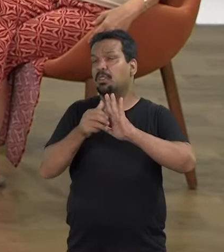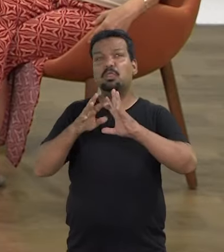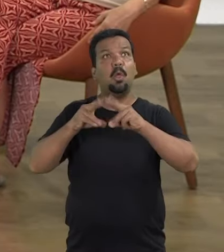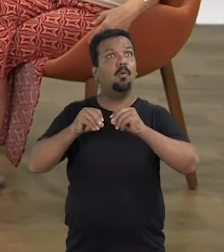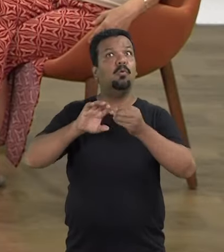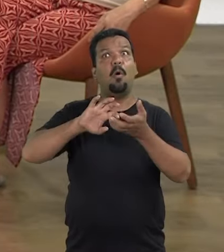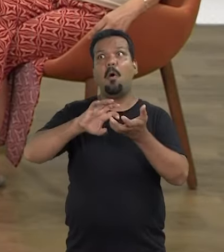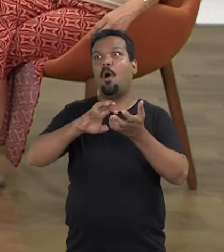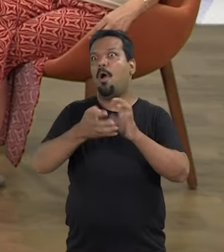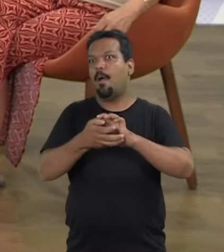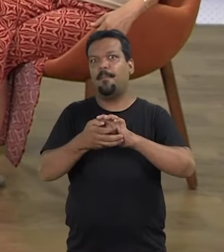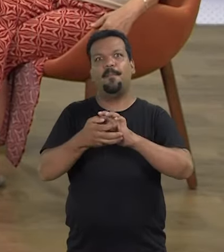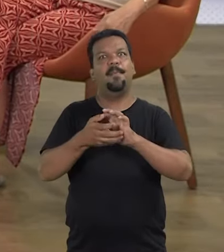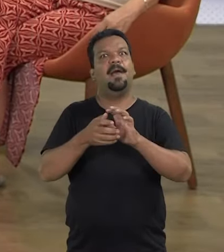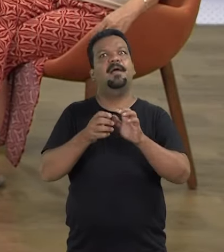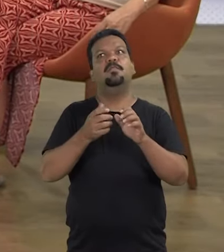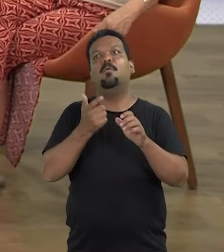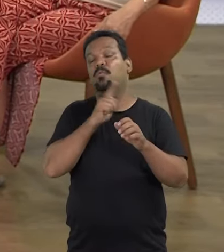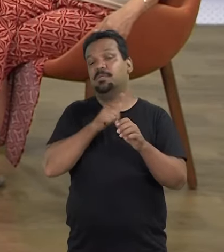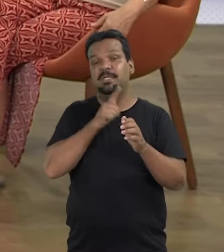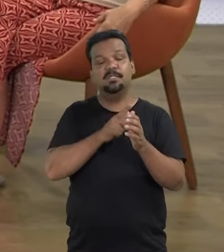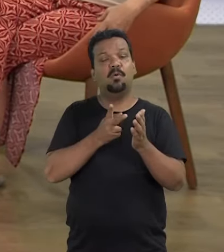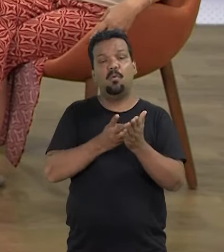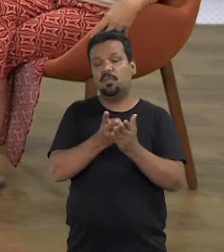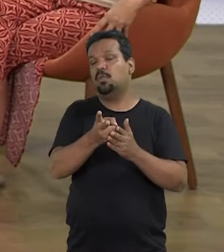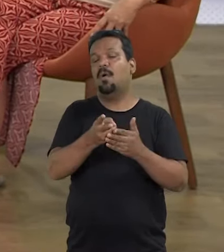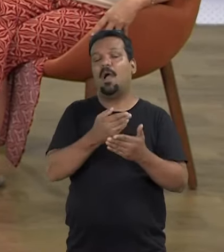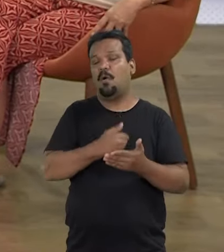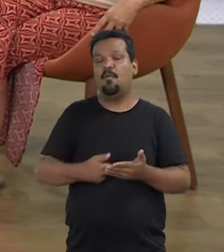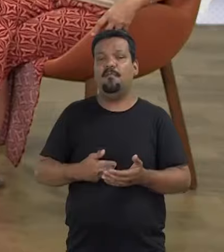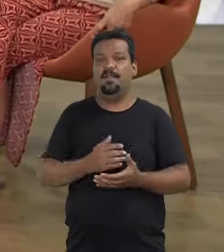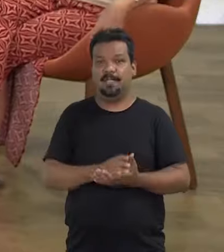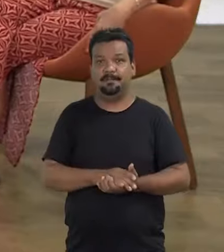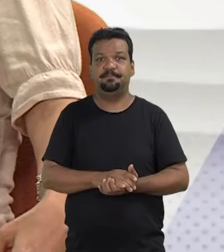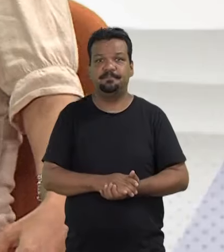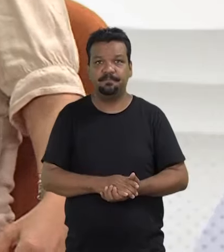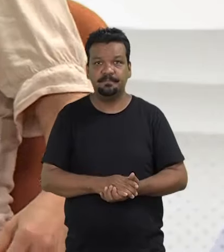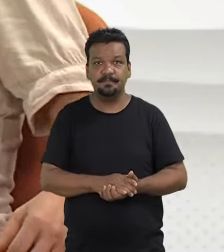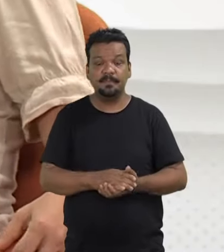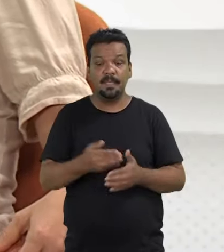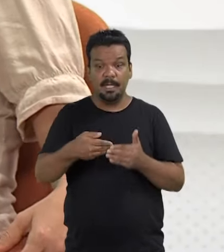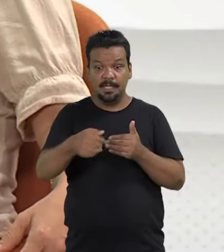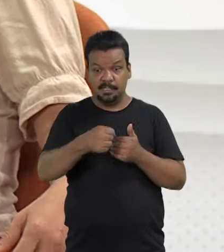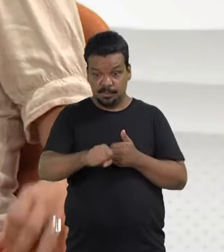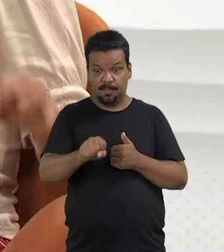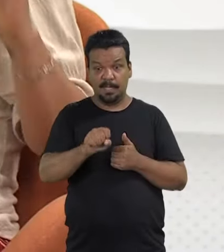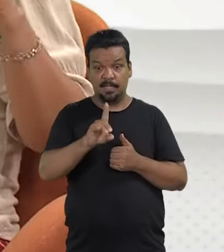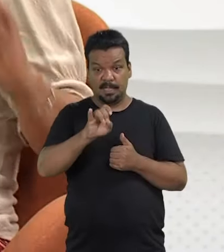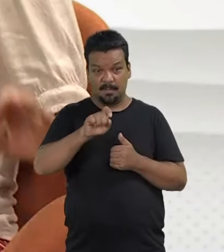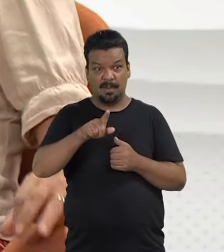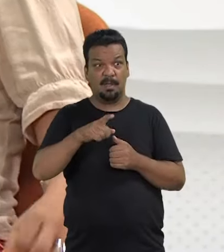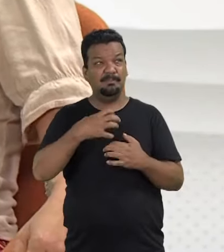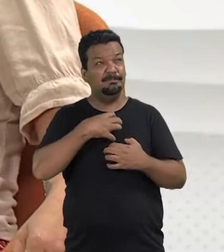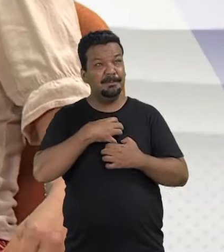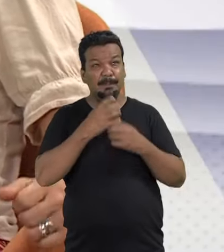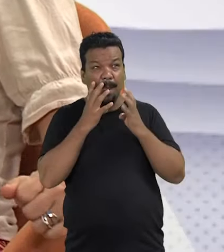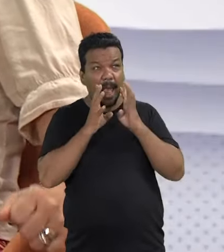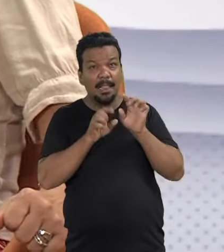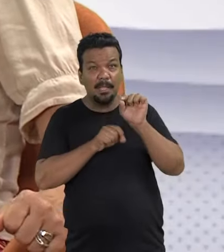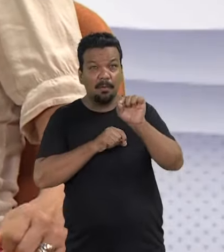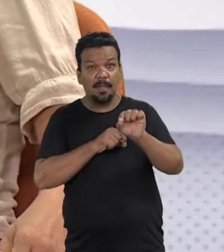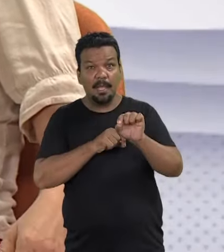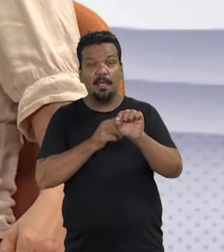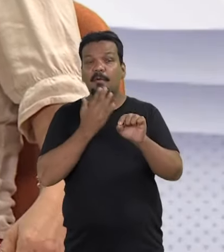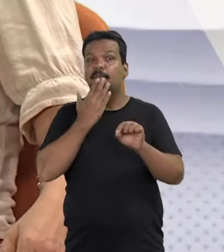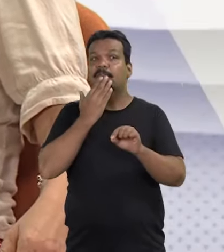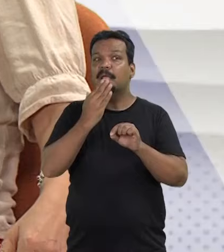obstáculos para que ela governasse. Para não governasse. Para não governasse. Nesse episódio da Dilma, uma das coisas que mais me chamaram